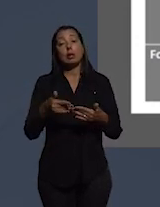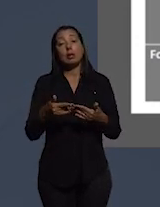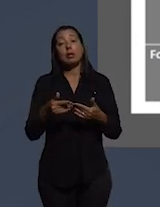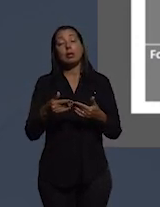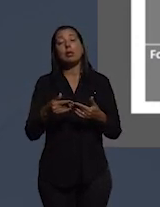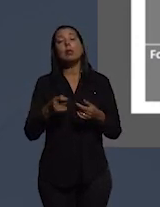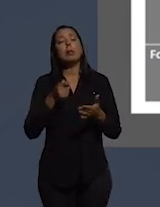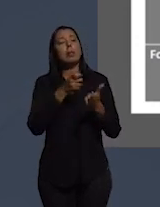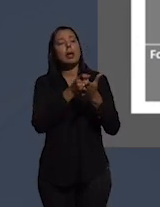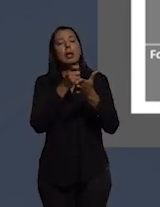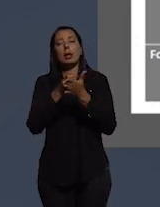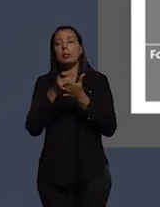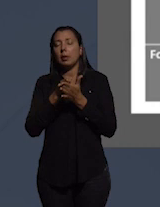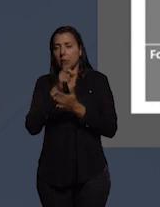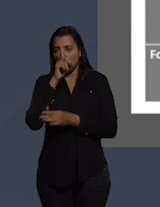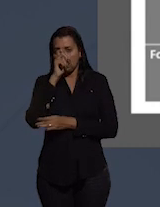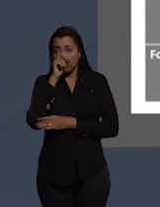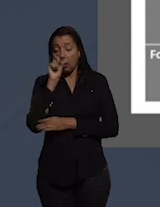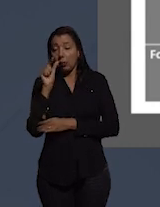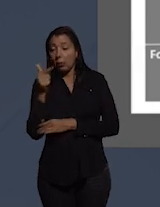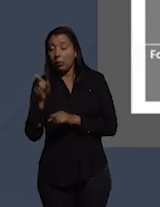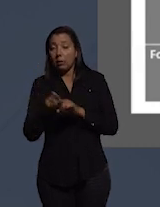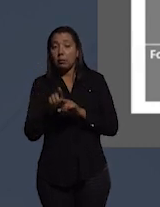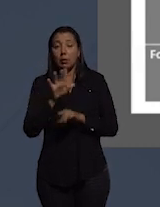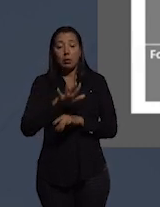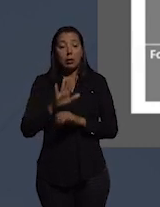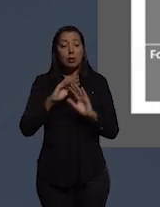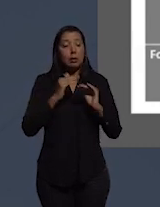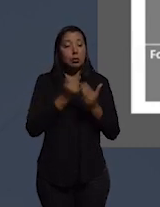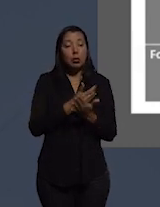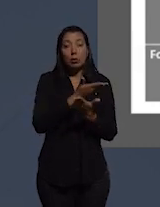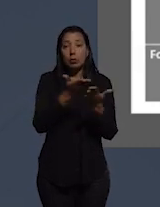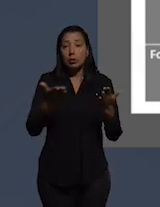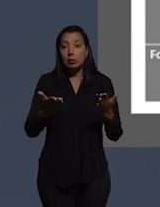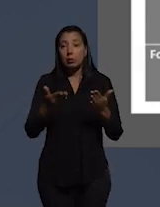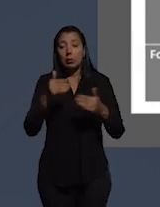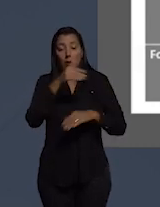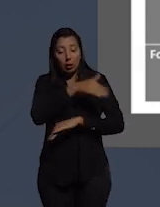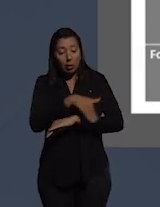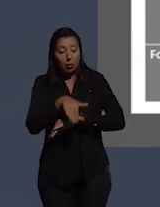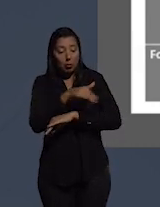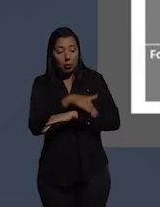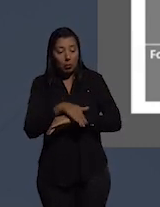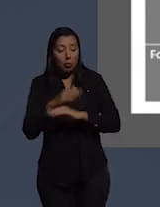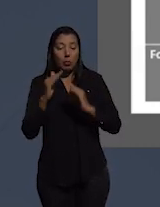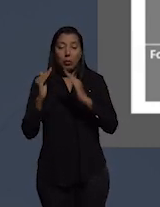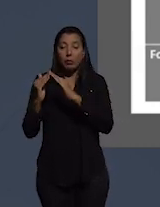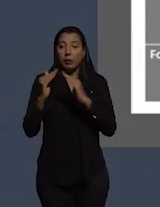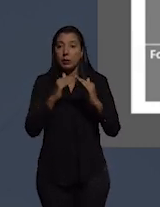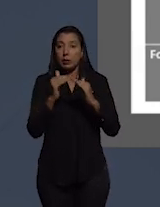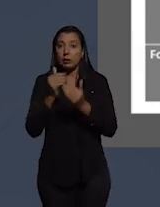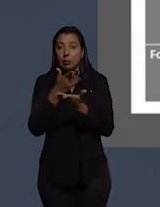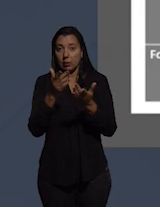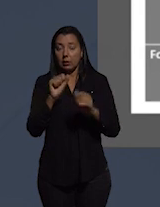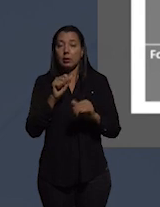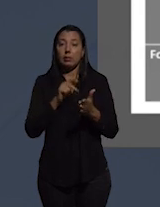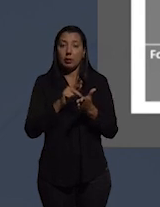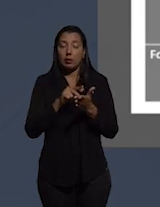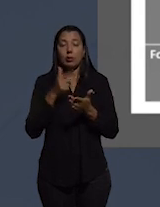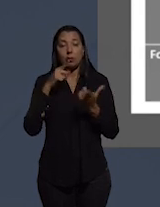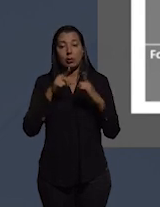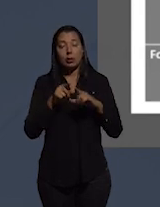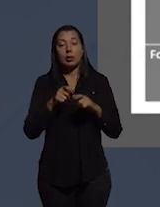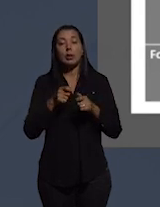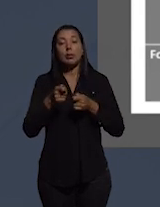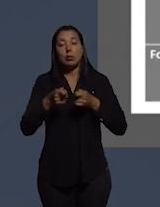despesas de hospitais de outro hospital de escola no seu bairro na sua vizinhança e dessa forma você realmente consegue controlar os